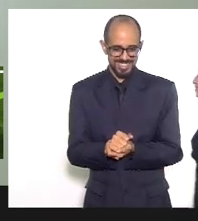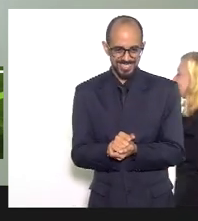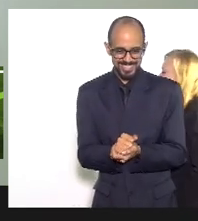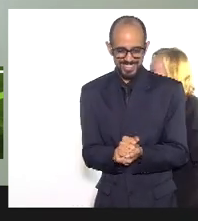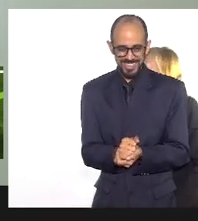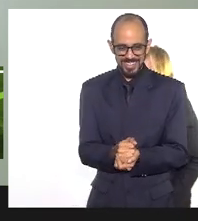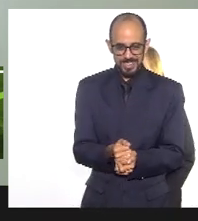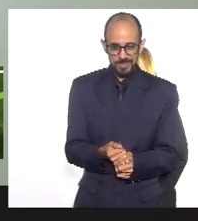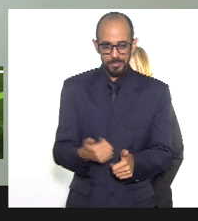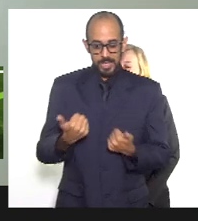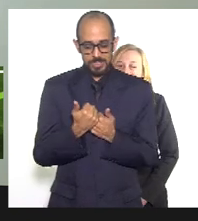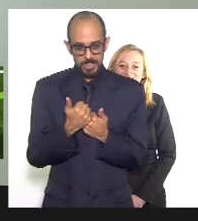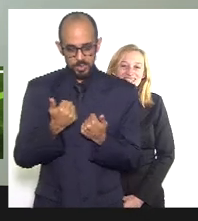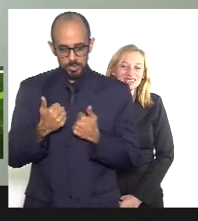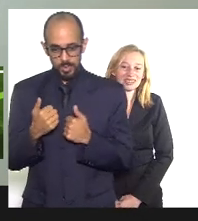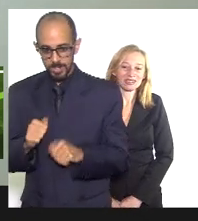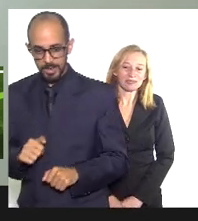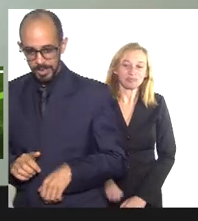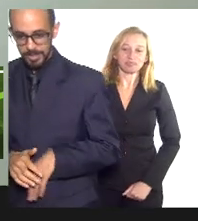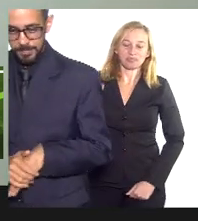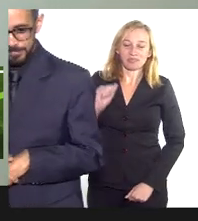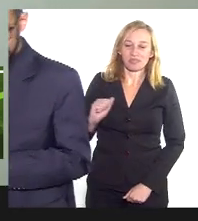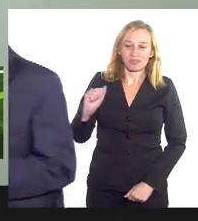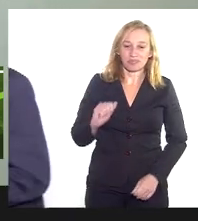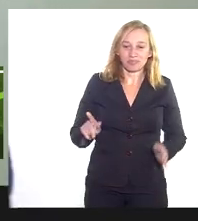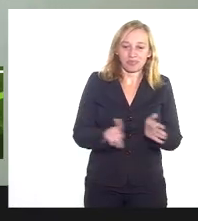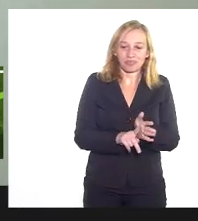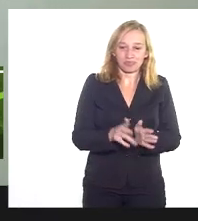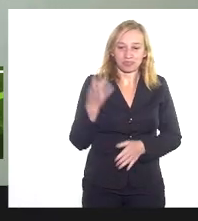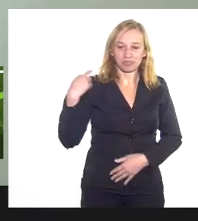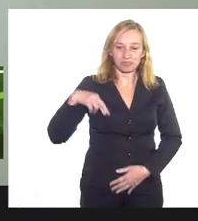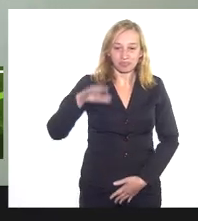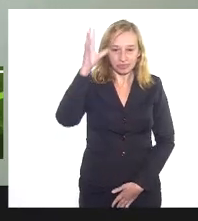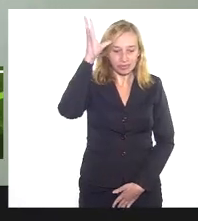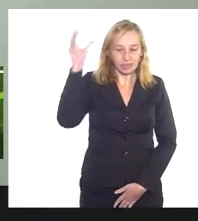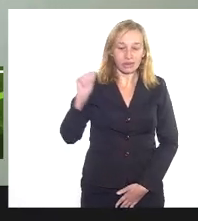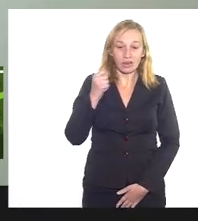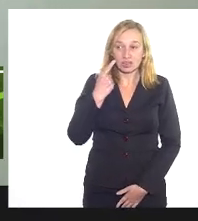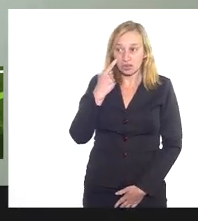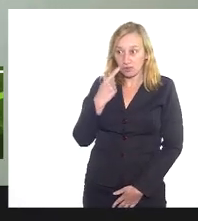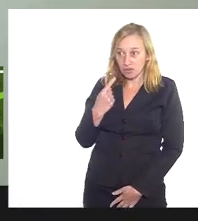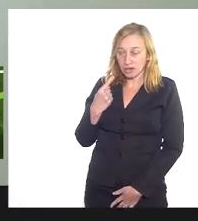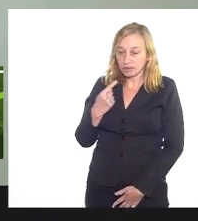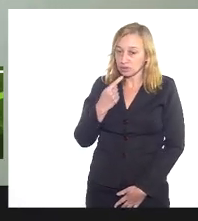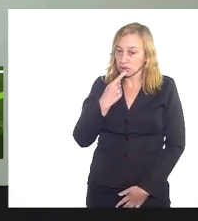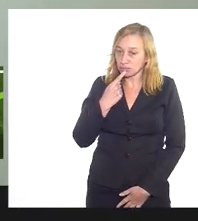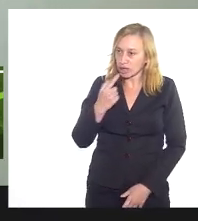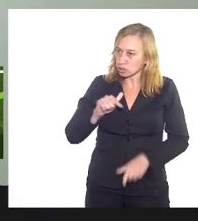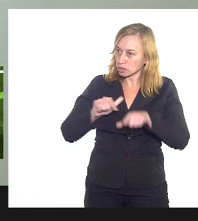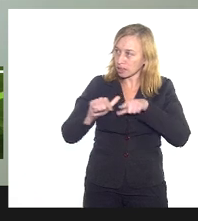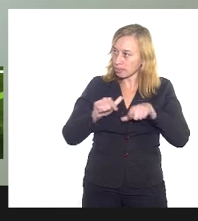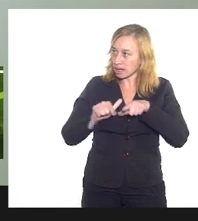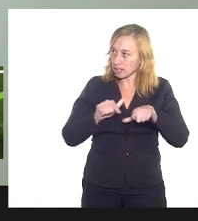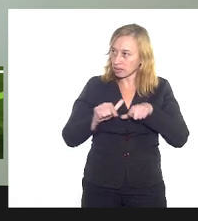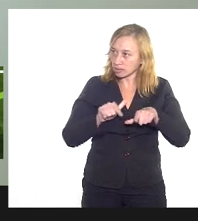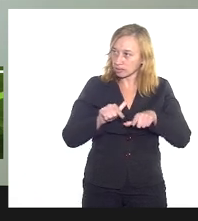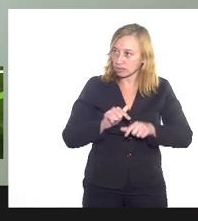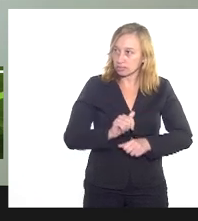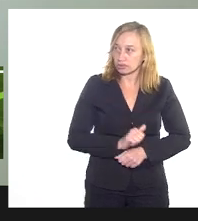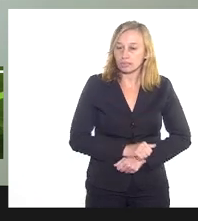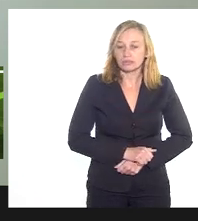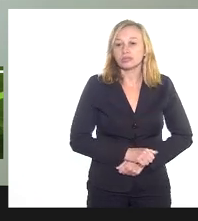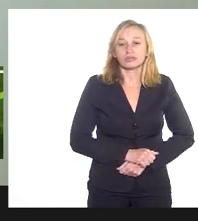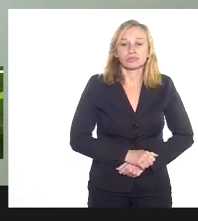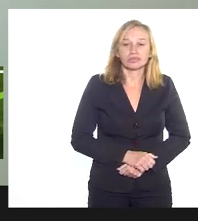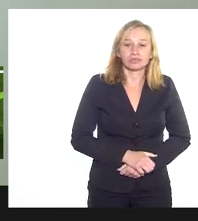assessores que são da religião de matriz africana e a gente acompanha de perto o trabalho que os terreiros realizam,